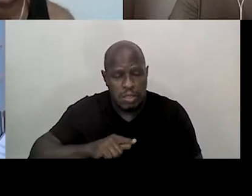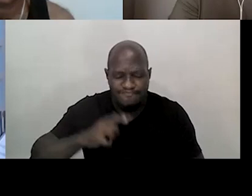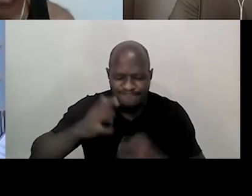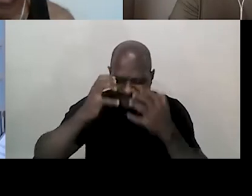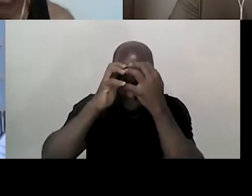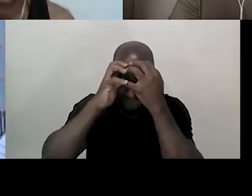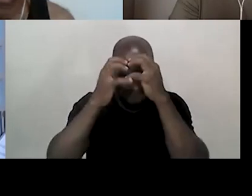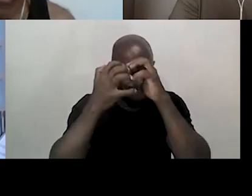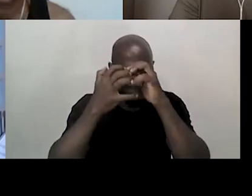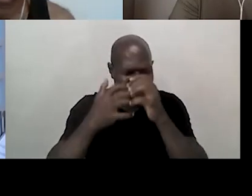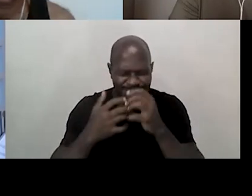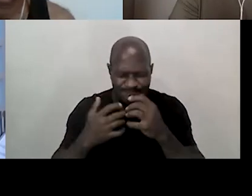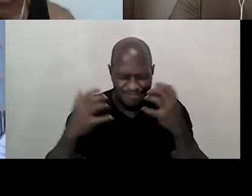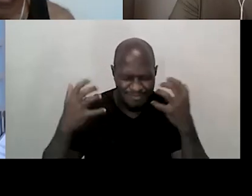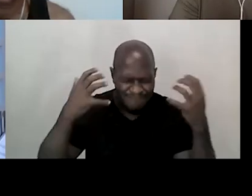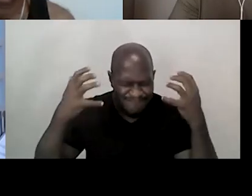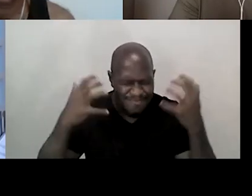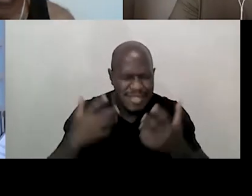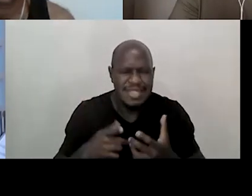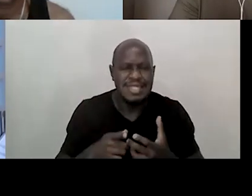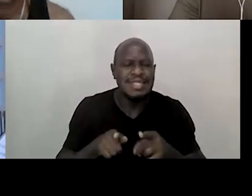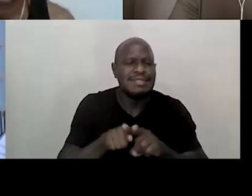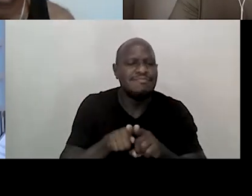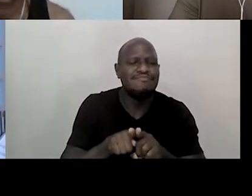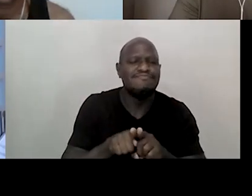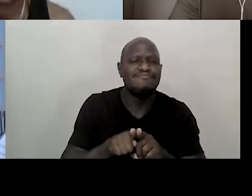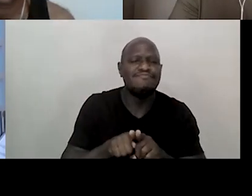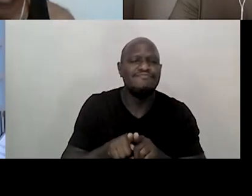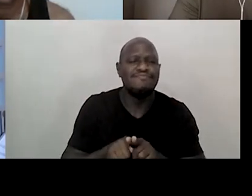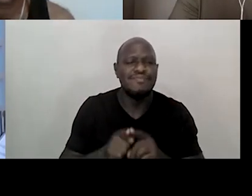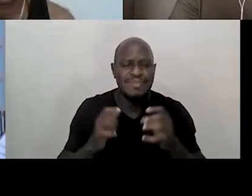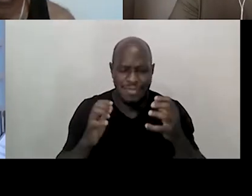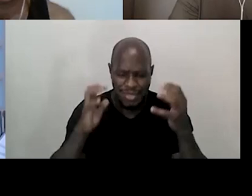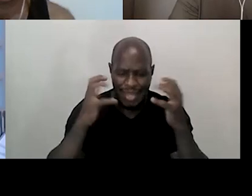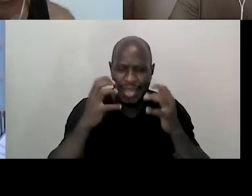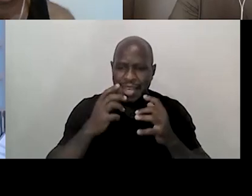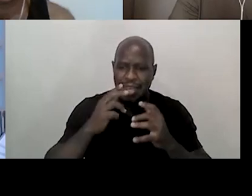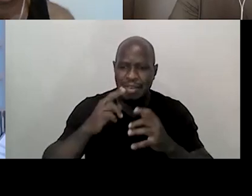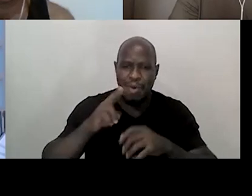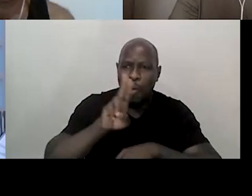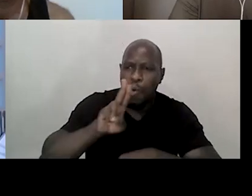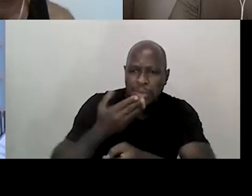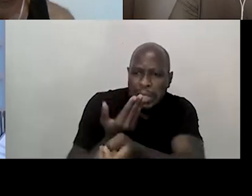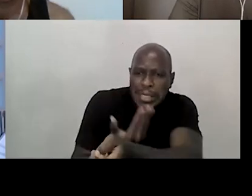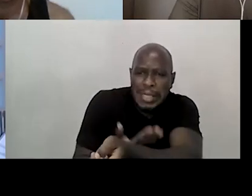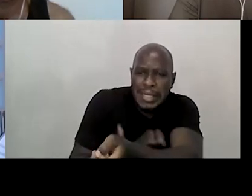e com transtorno de álcool e outras drogas.